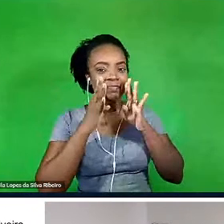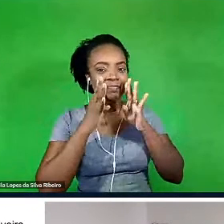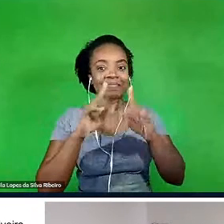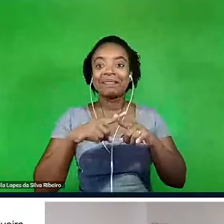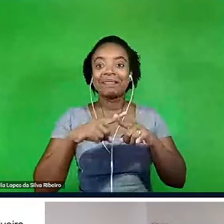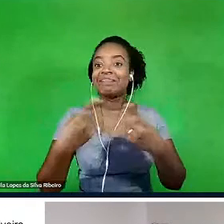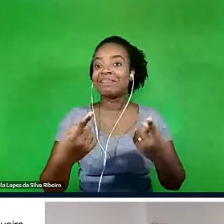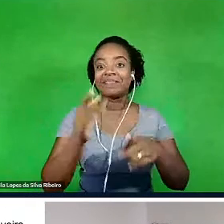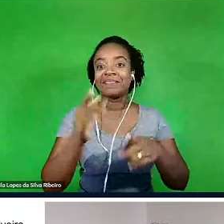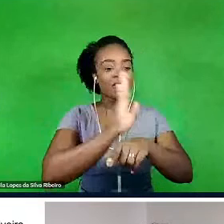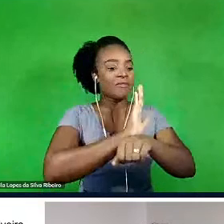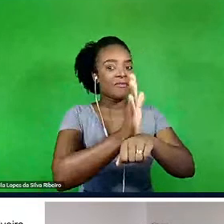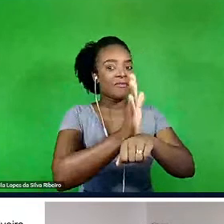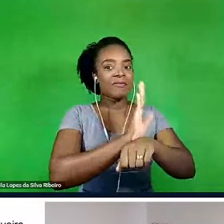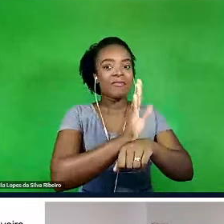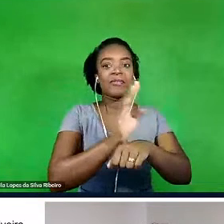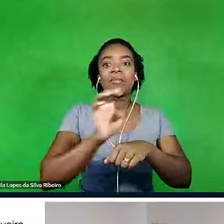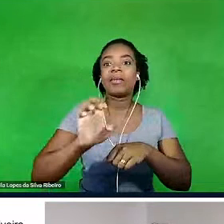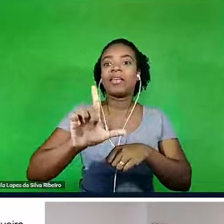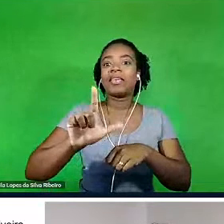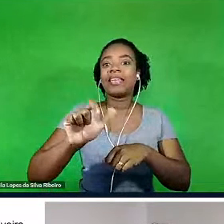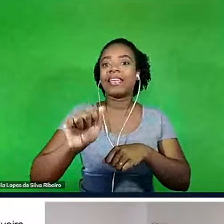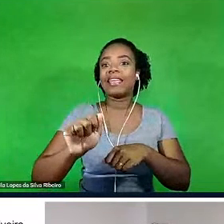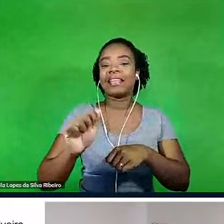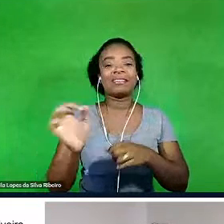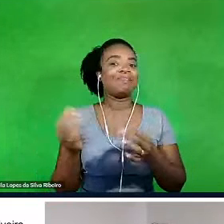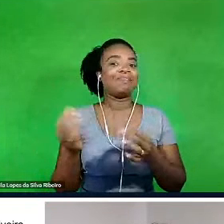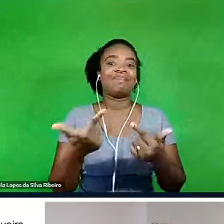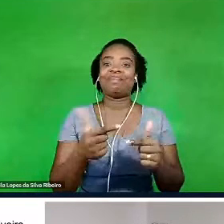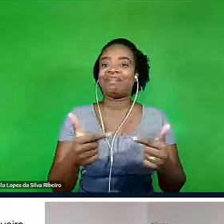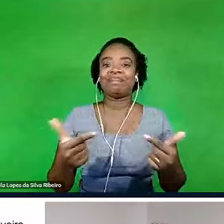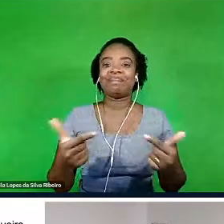e eu acho que a crítica exige essa,